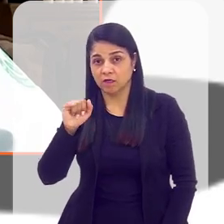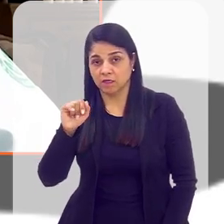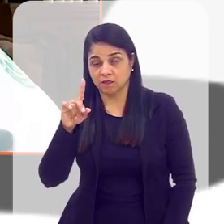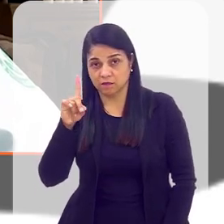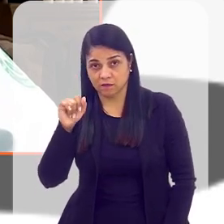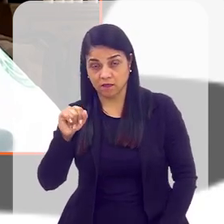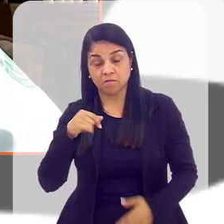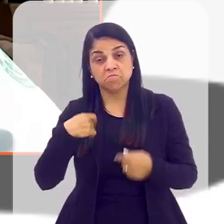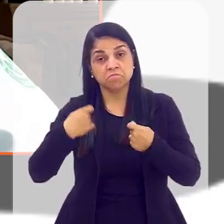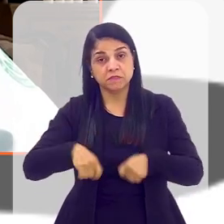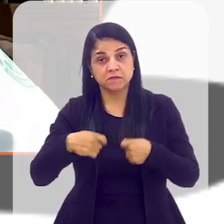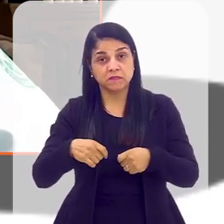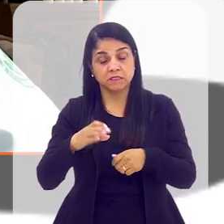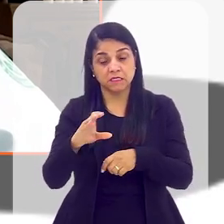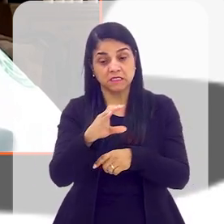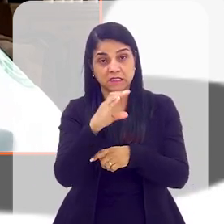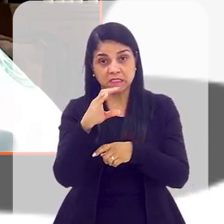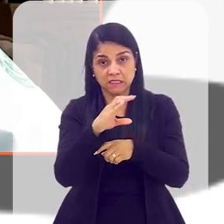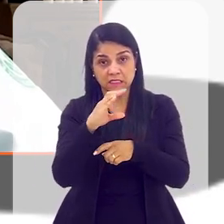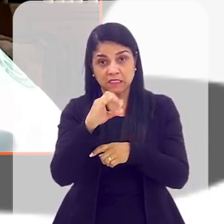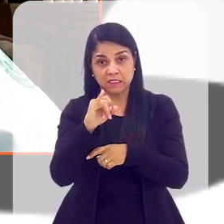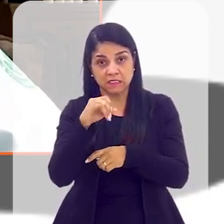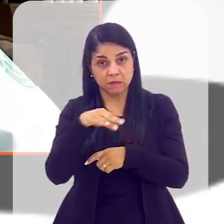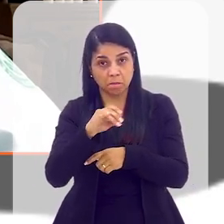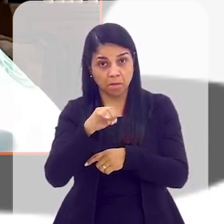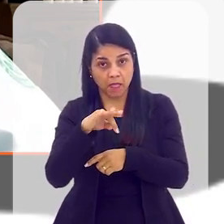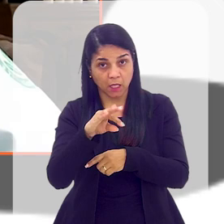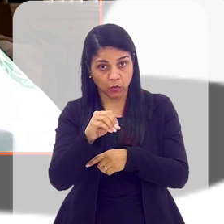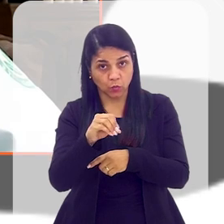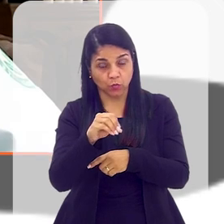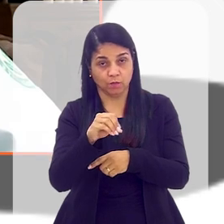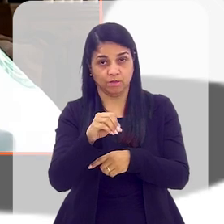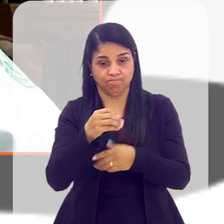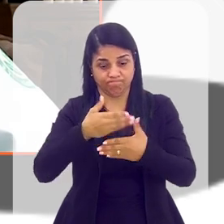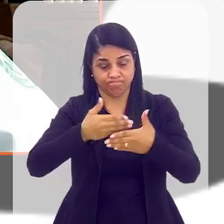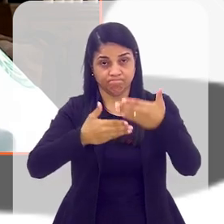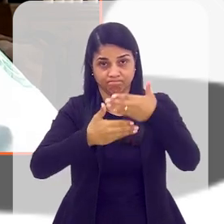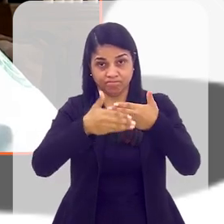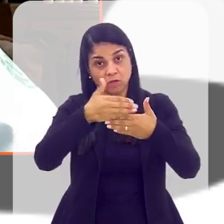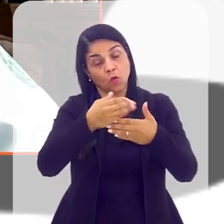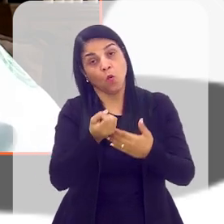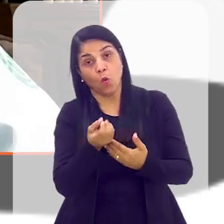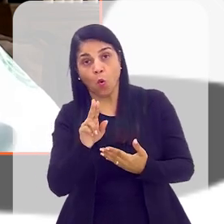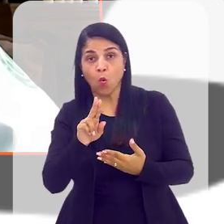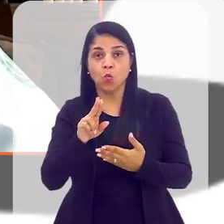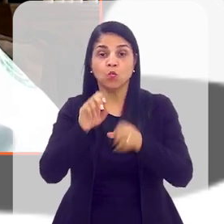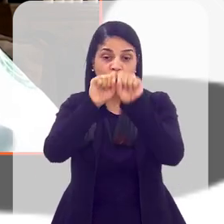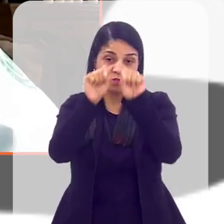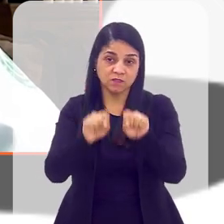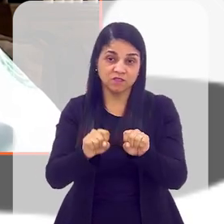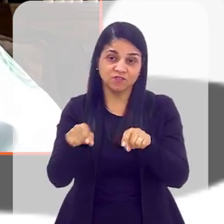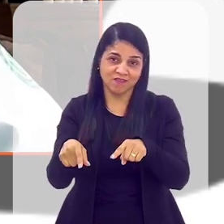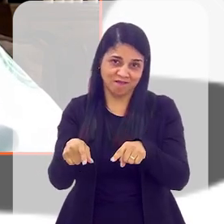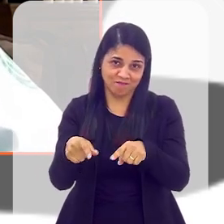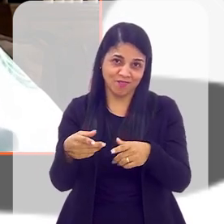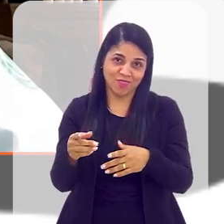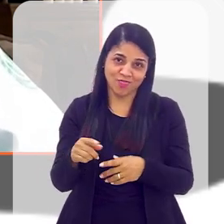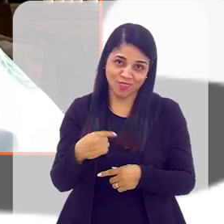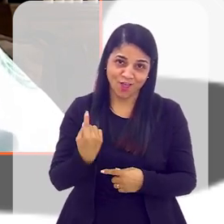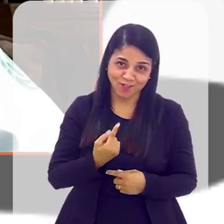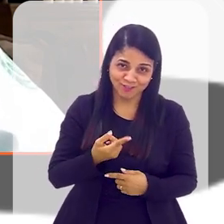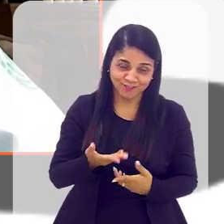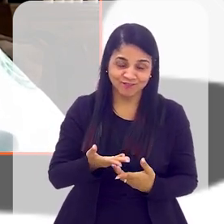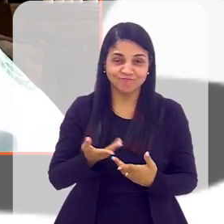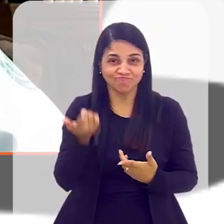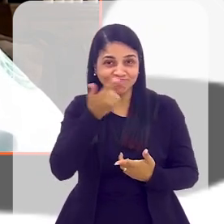obrigadas a fazer a casa toda em bloco de cimento. Ainda são. As casas lá têm que ser feitas em bloco de cimento. Ou com o nosso sistema. Então, a gente conseguiu aprovar o